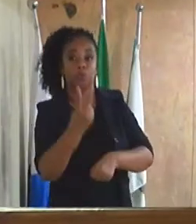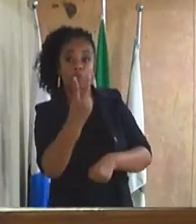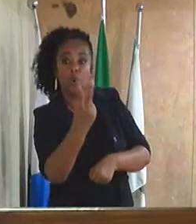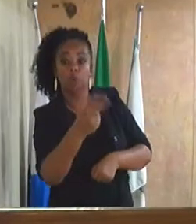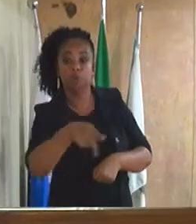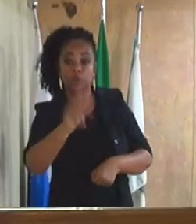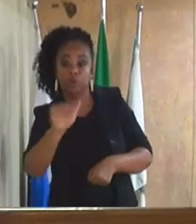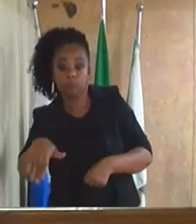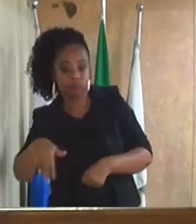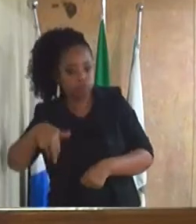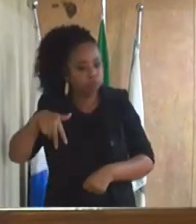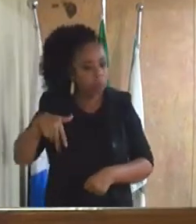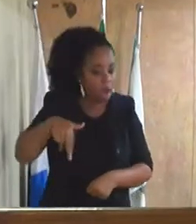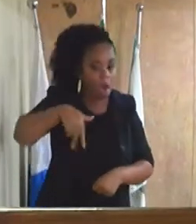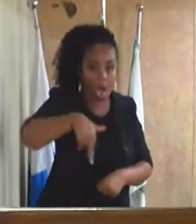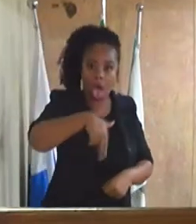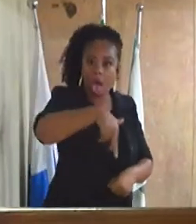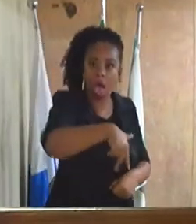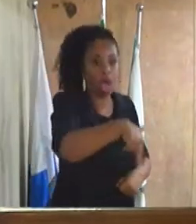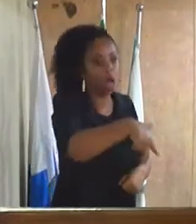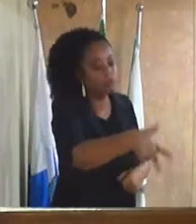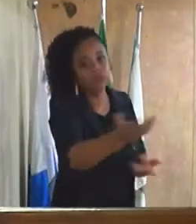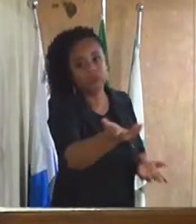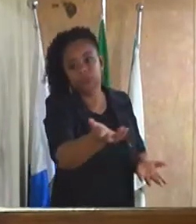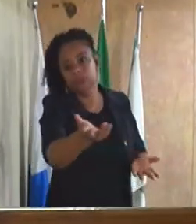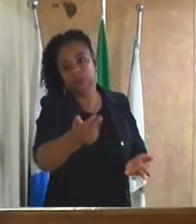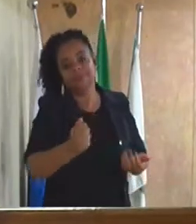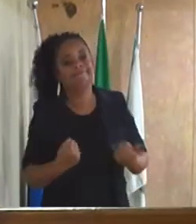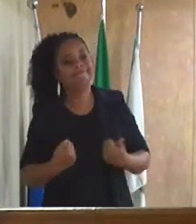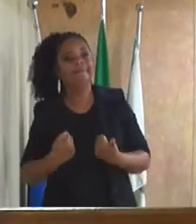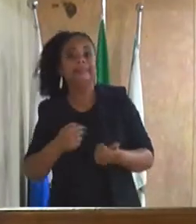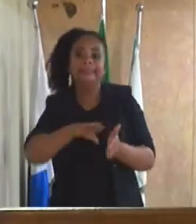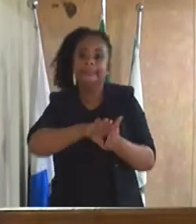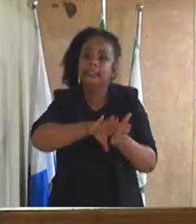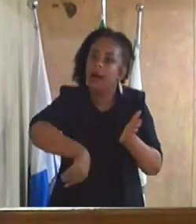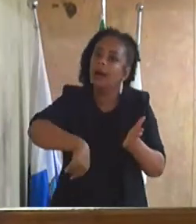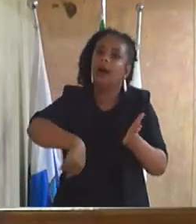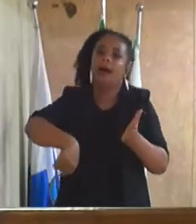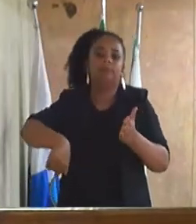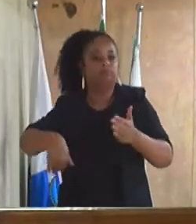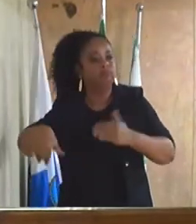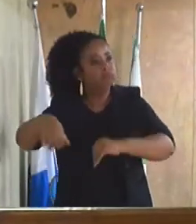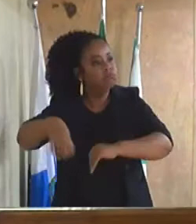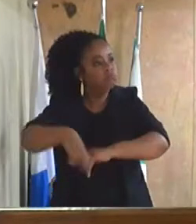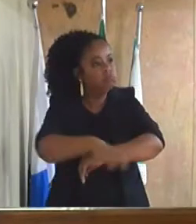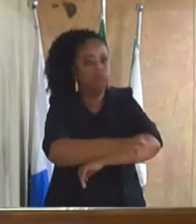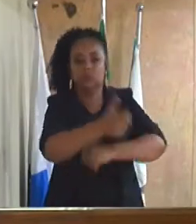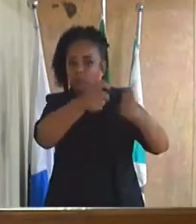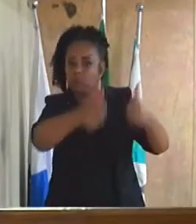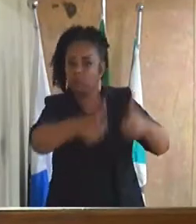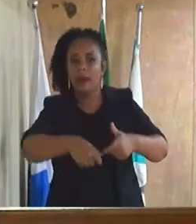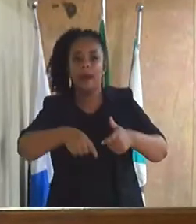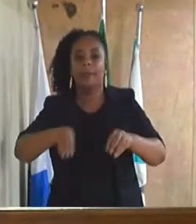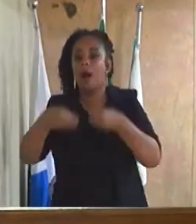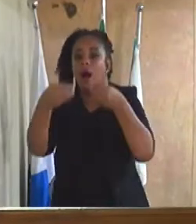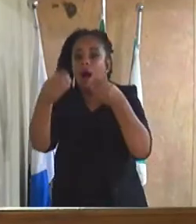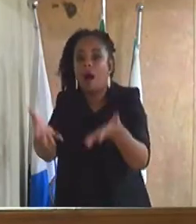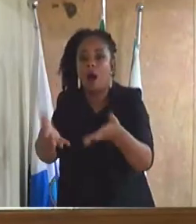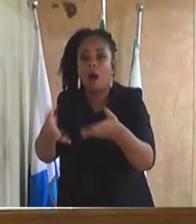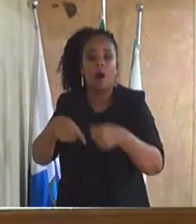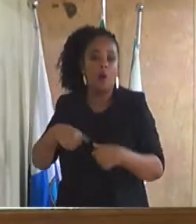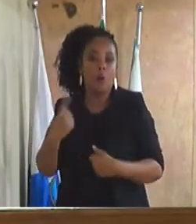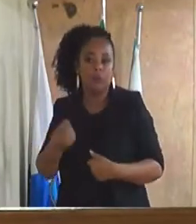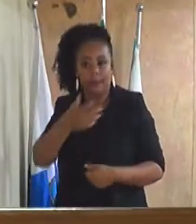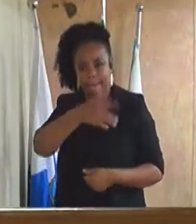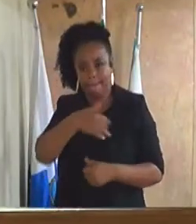se eles não querem a linha, está dando prejuízo, eles têm que retirar a linha e entregar para outra empresa, que tem interesse. E eu não tenho